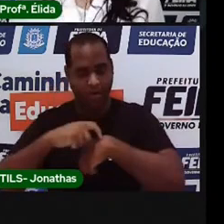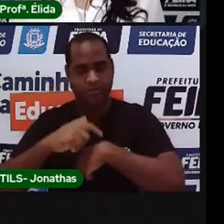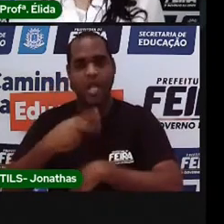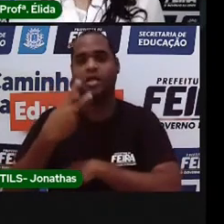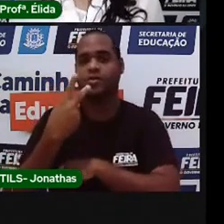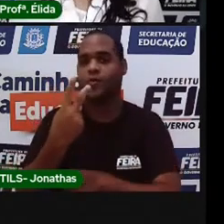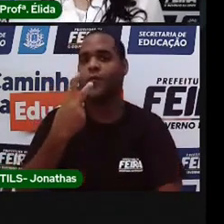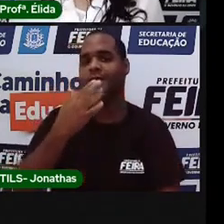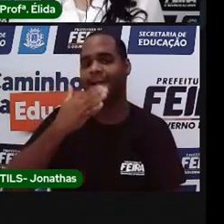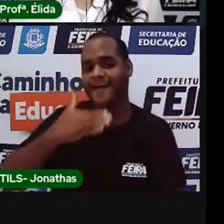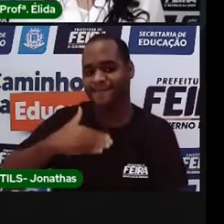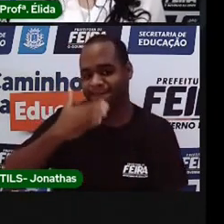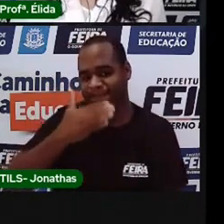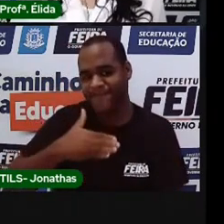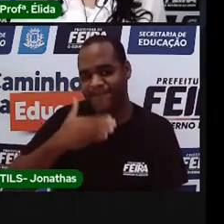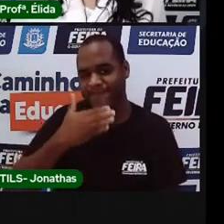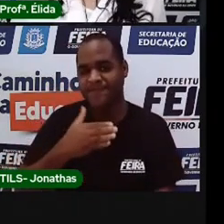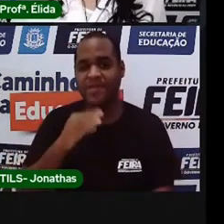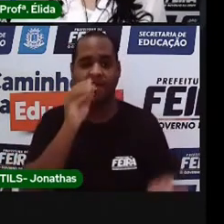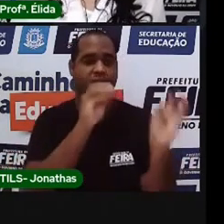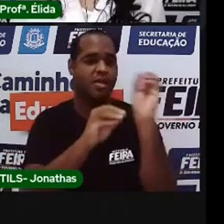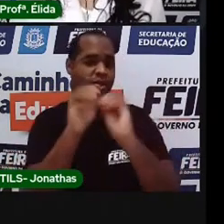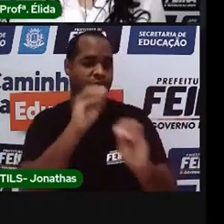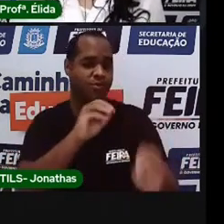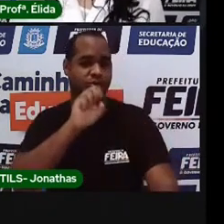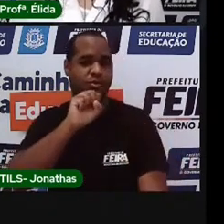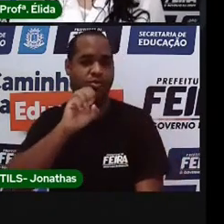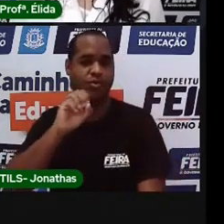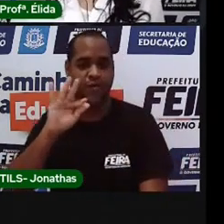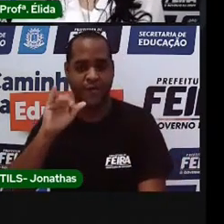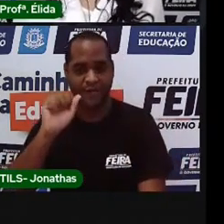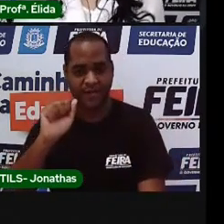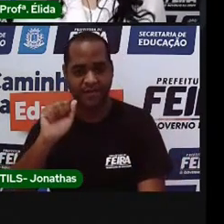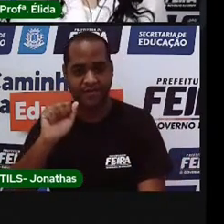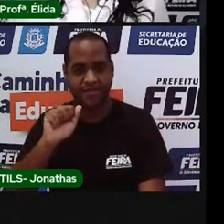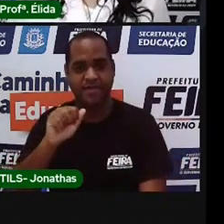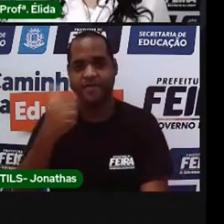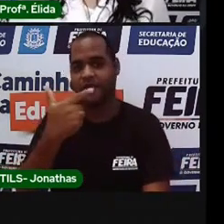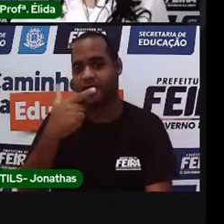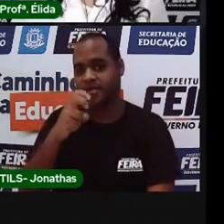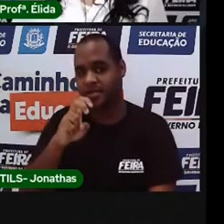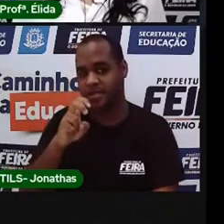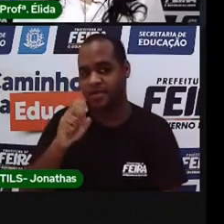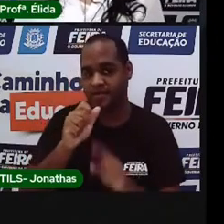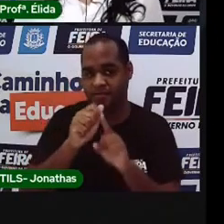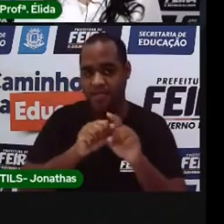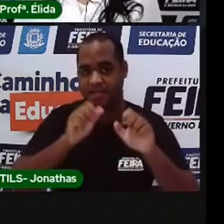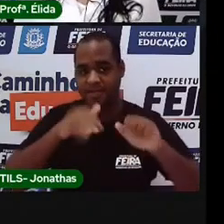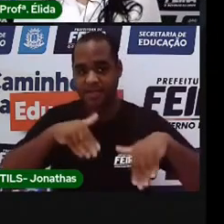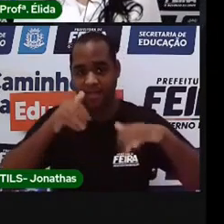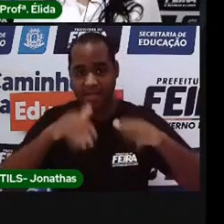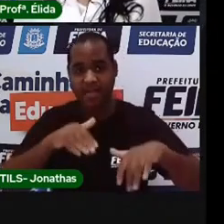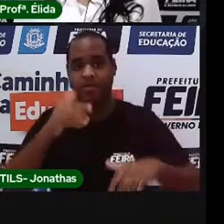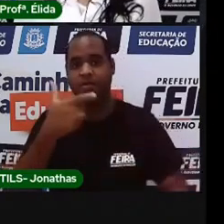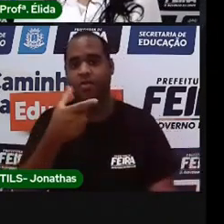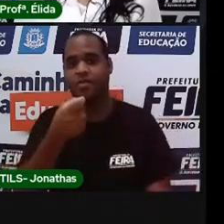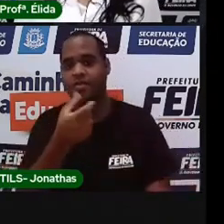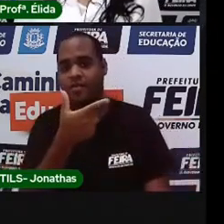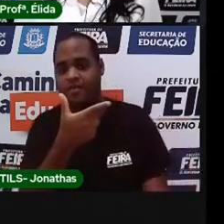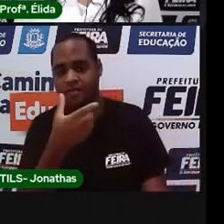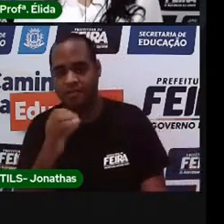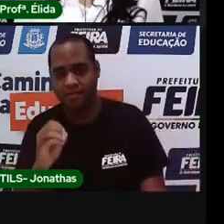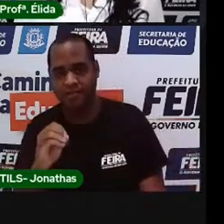às 14 horas. Beijinhos. Sofia. 25 de setembro de 2020.